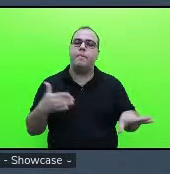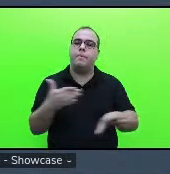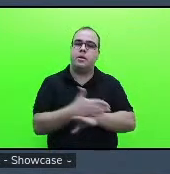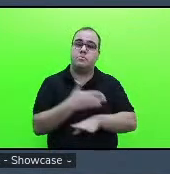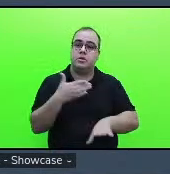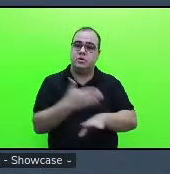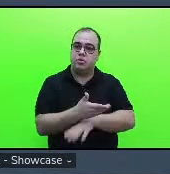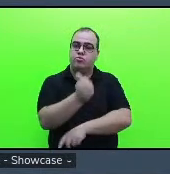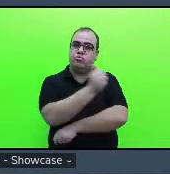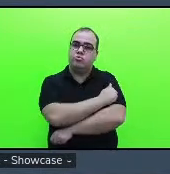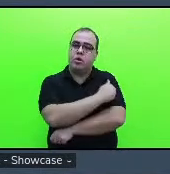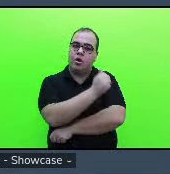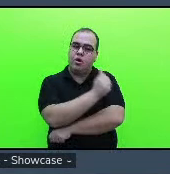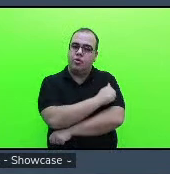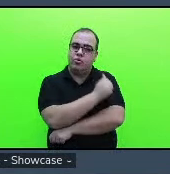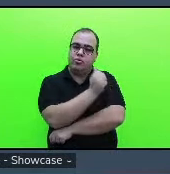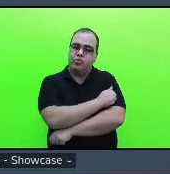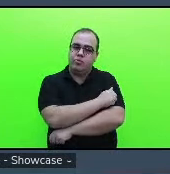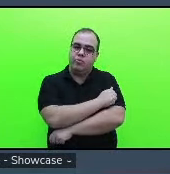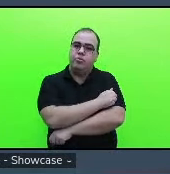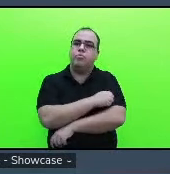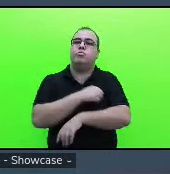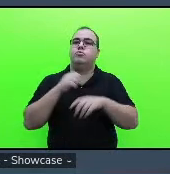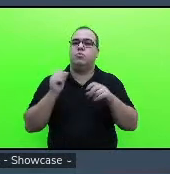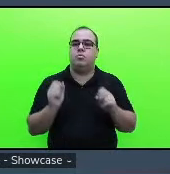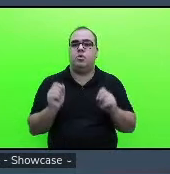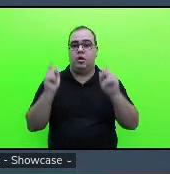desenvolvimento acadêmico ela já me respondeu tá bem